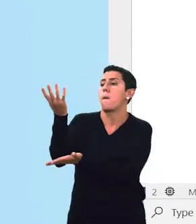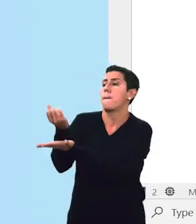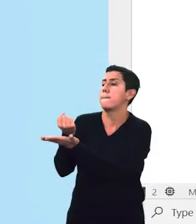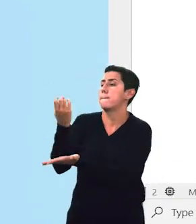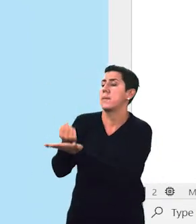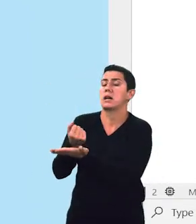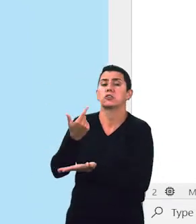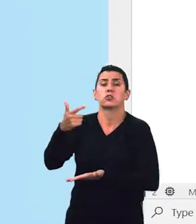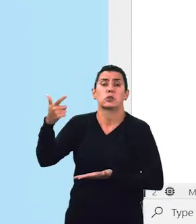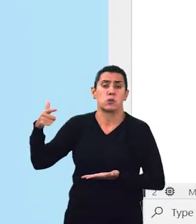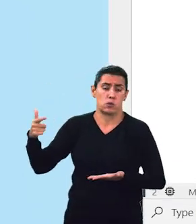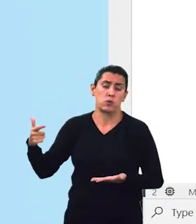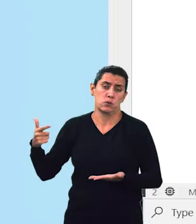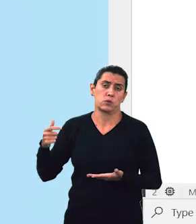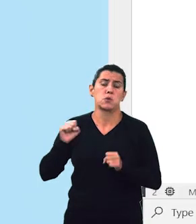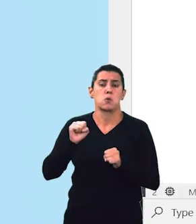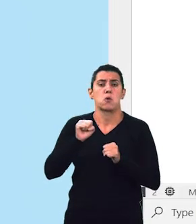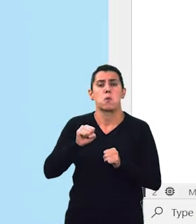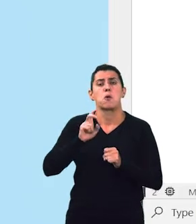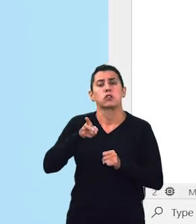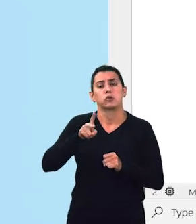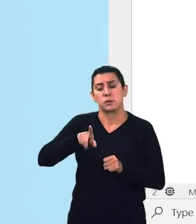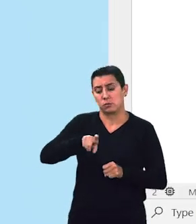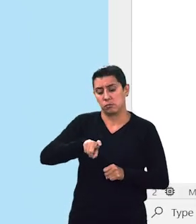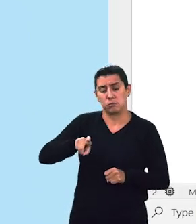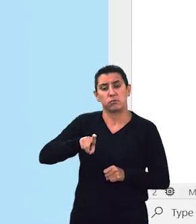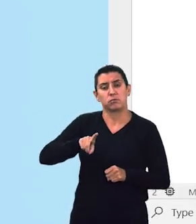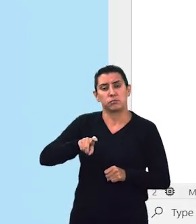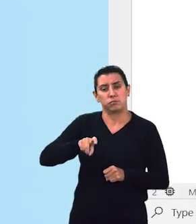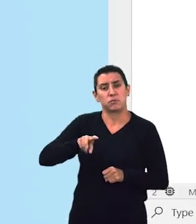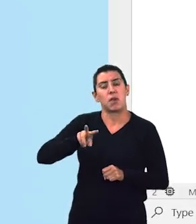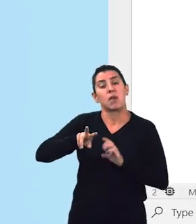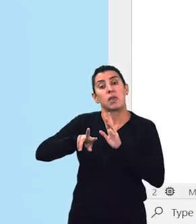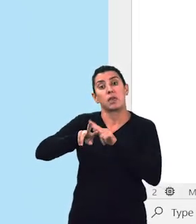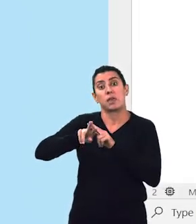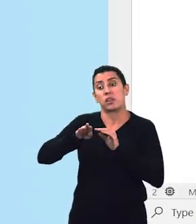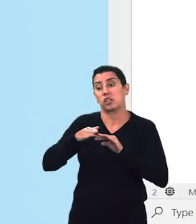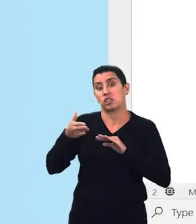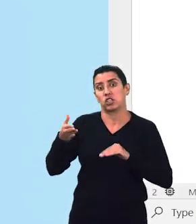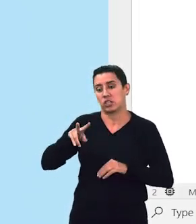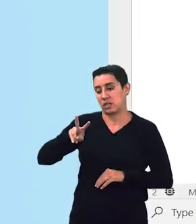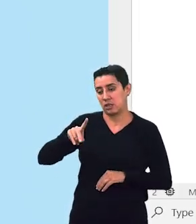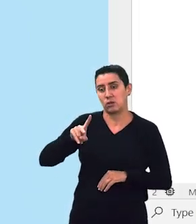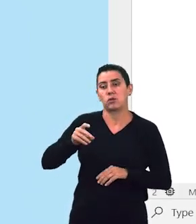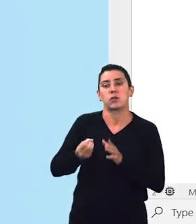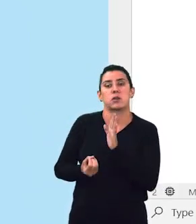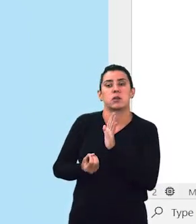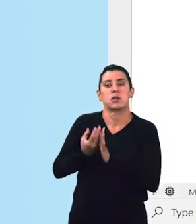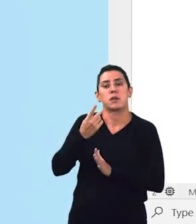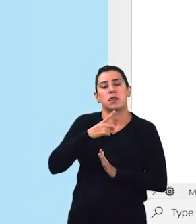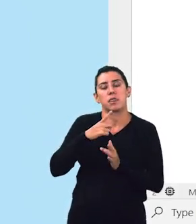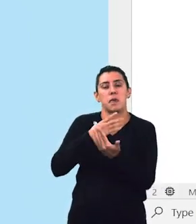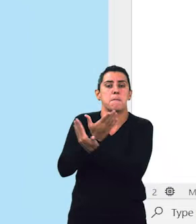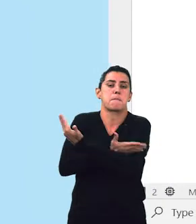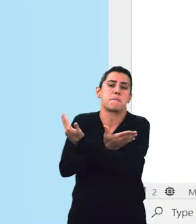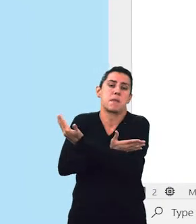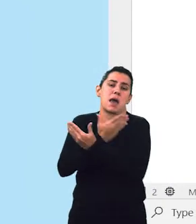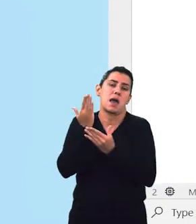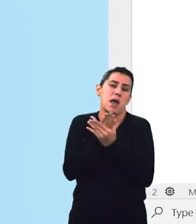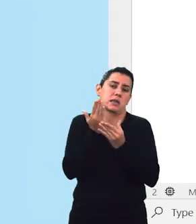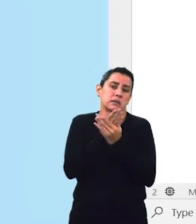Podem, inclusive, clicar com o botão direito para criar pastas para a organização do trabalho, novos tipos de arquivos, ok?